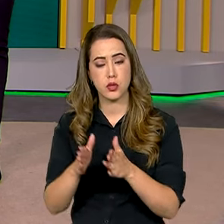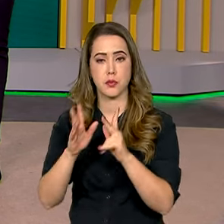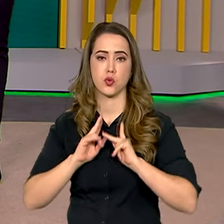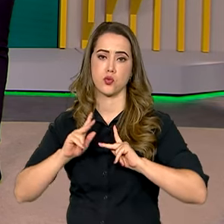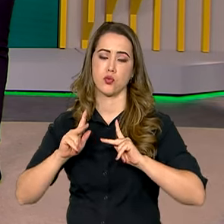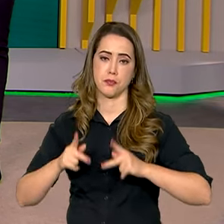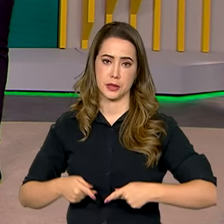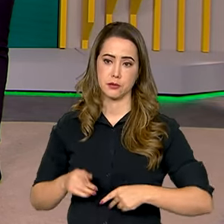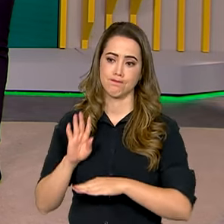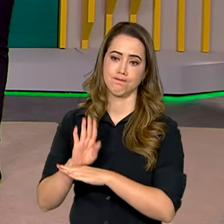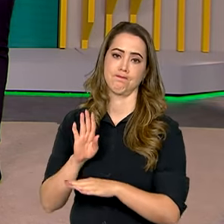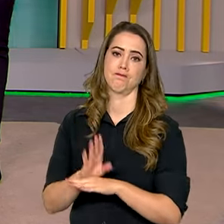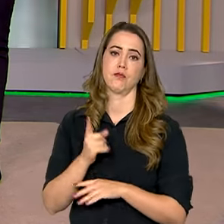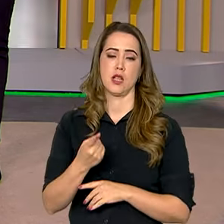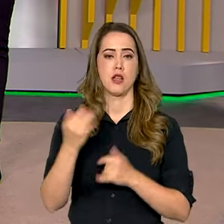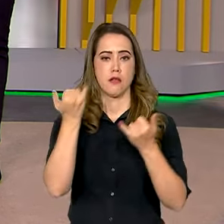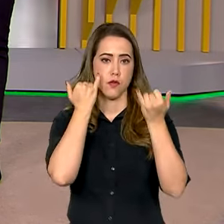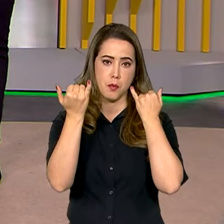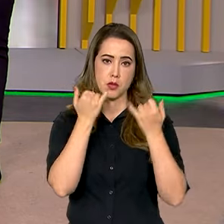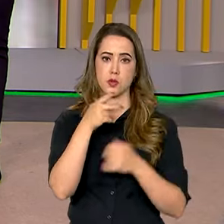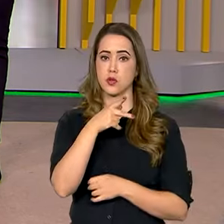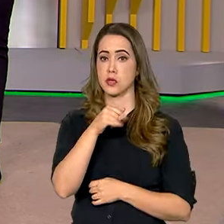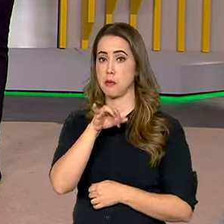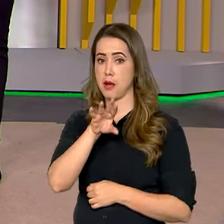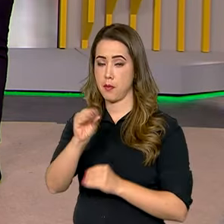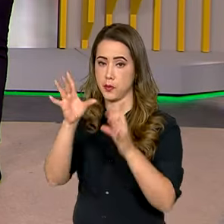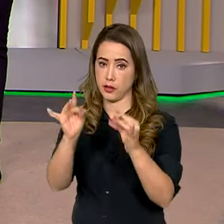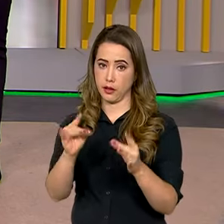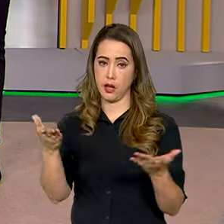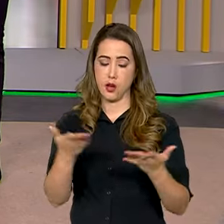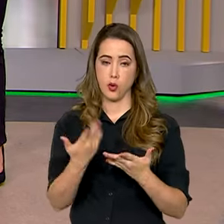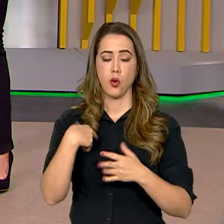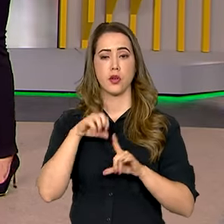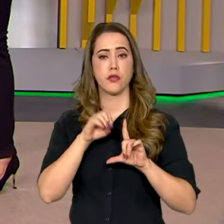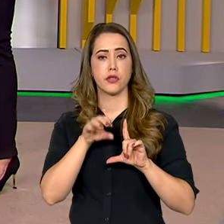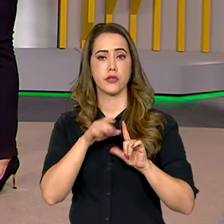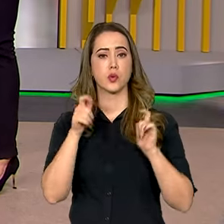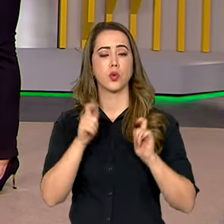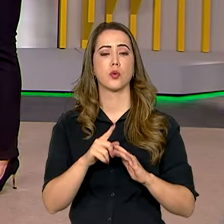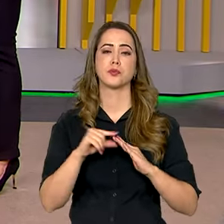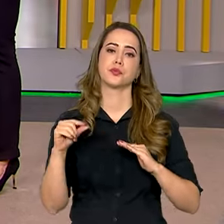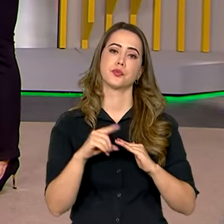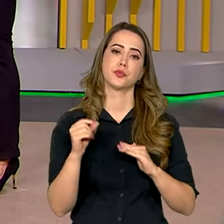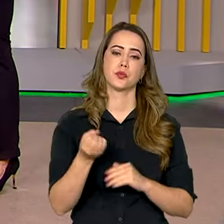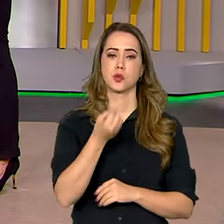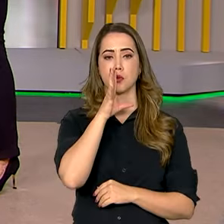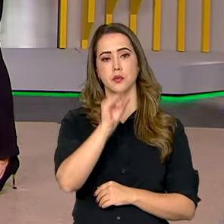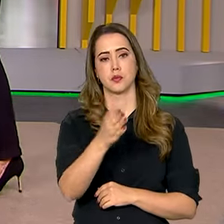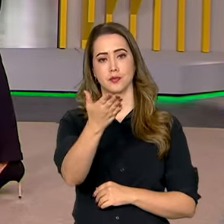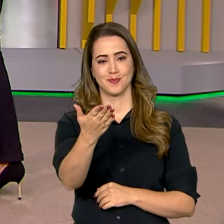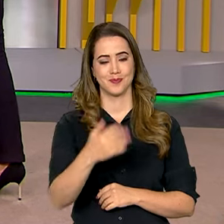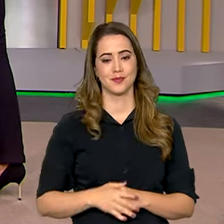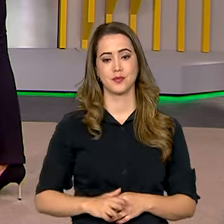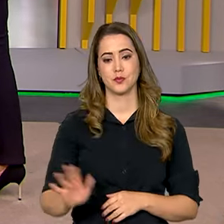Quem tem mais informações sobre esse assunto é o repórter Pablo Mundin, que fala com a gente ao vivo, direto do Palácio do Planalto.